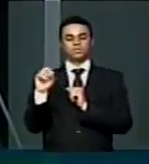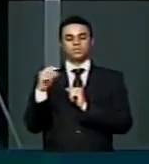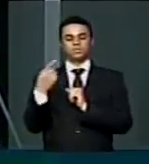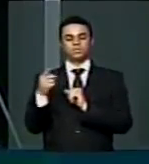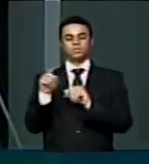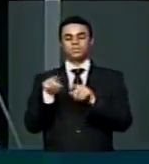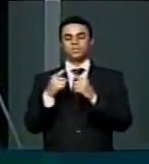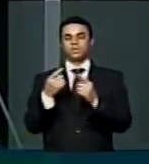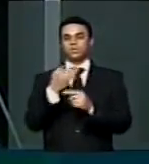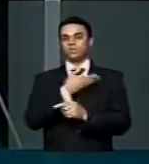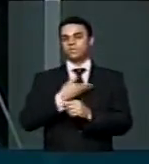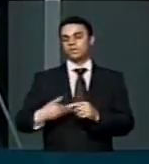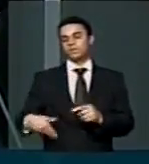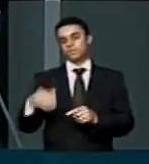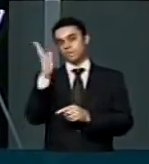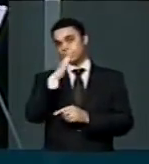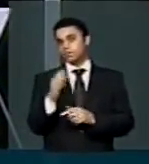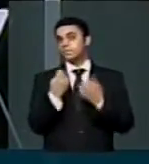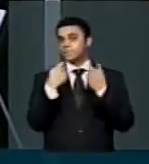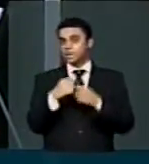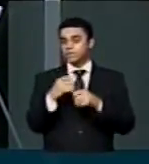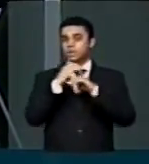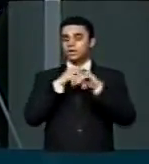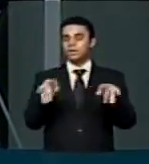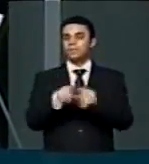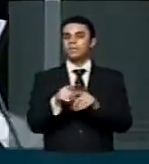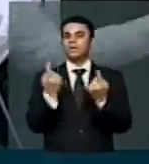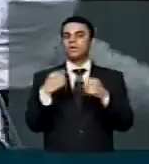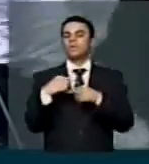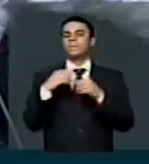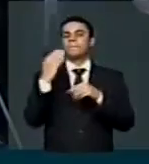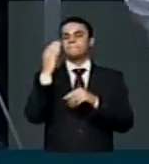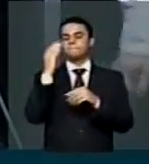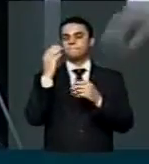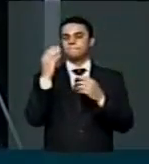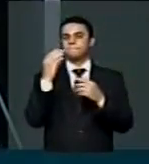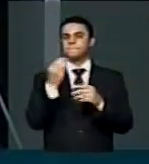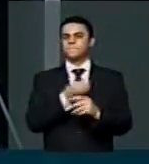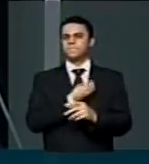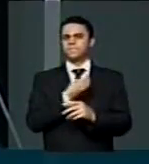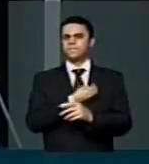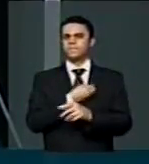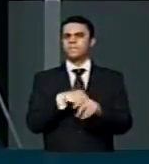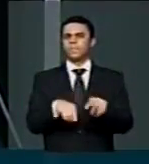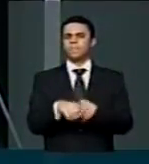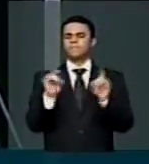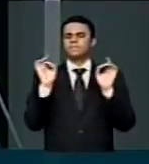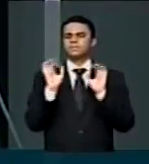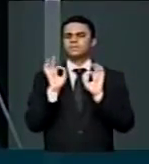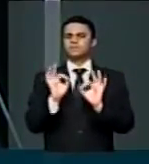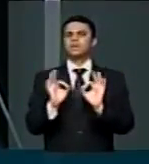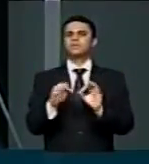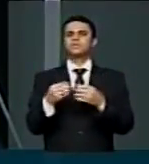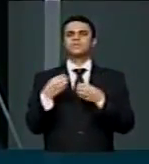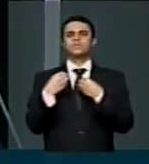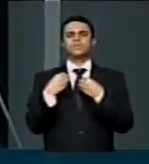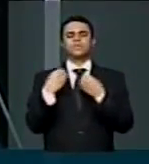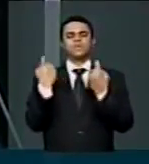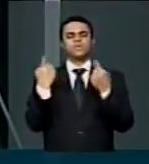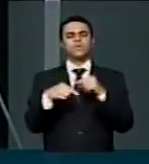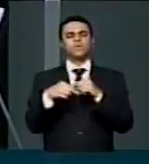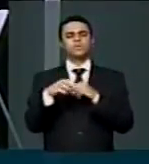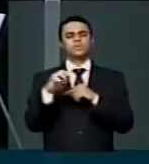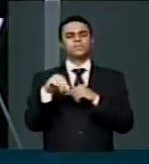brasileiro precisa se manifestar e repudiar pública e diplomaticamente A condenação de Merian e